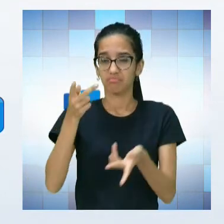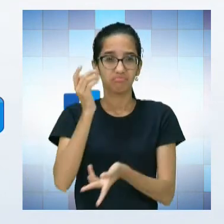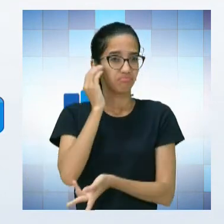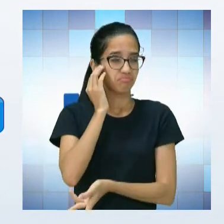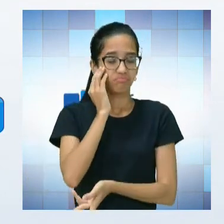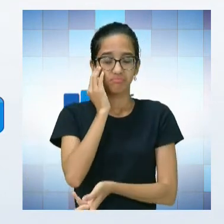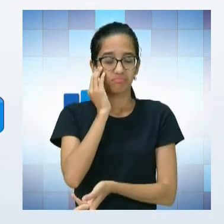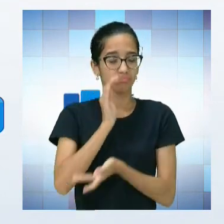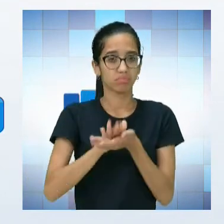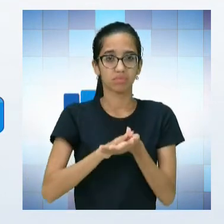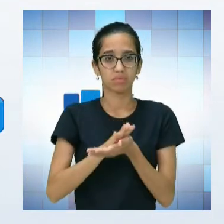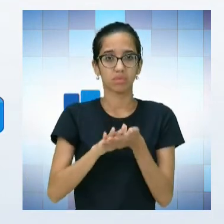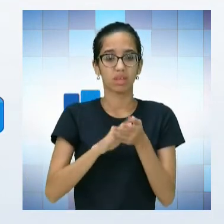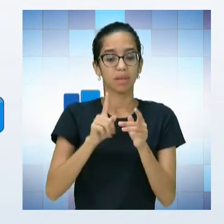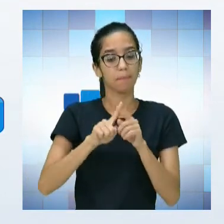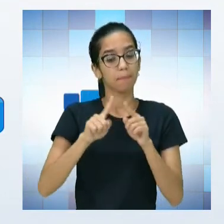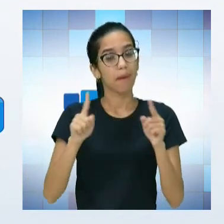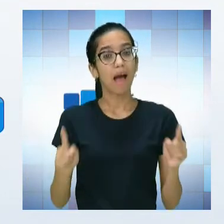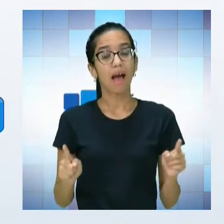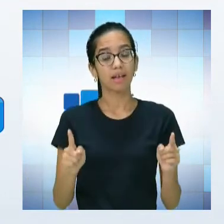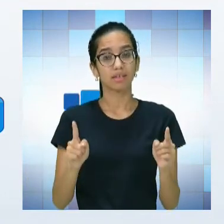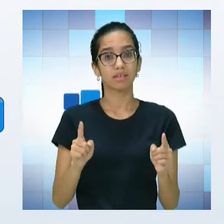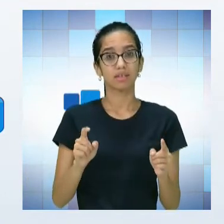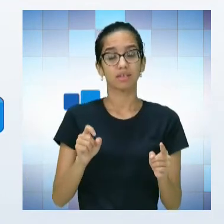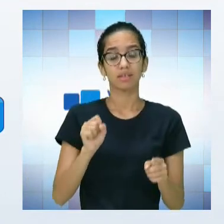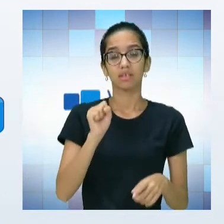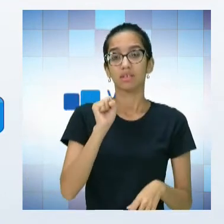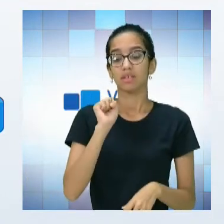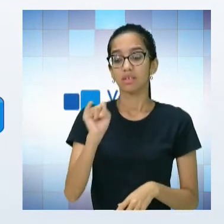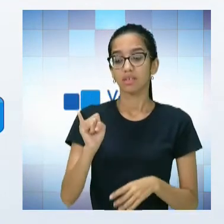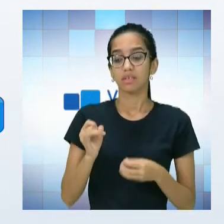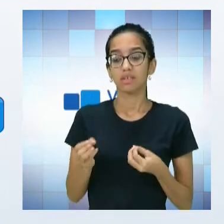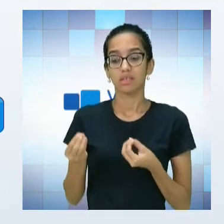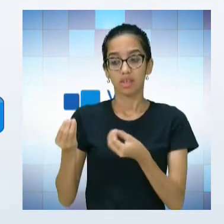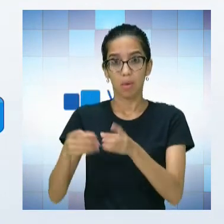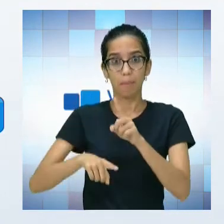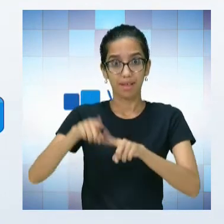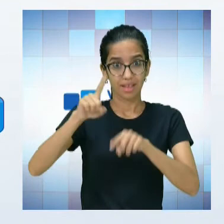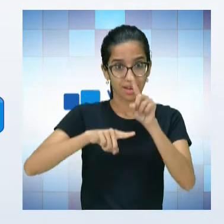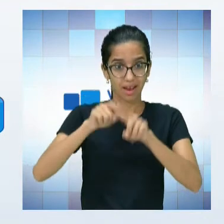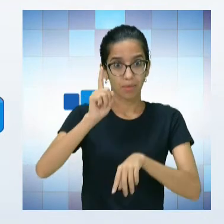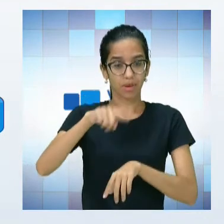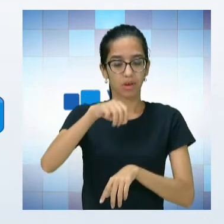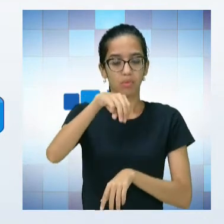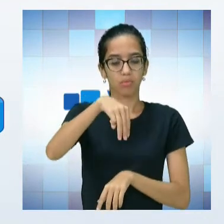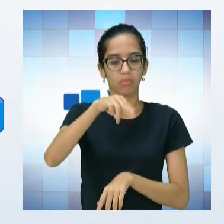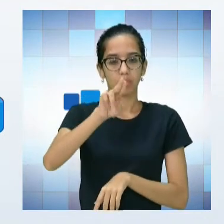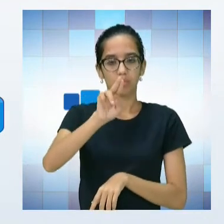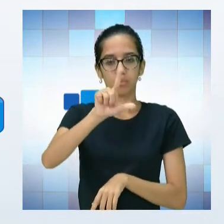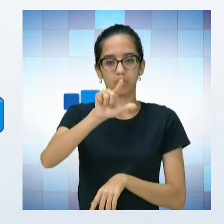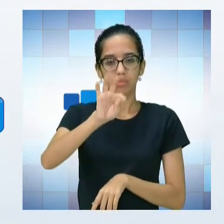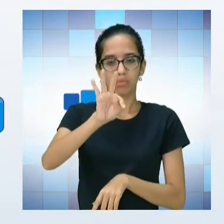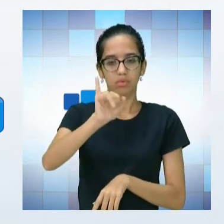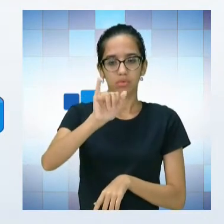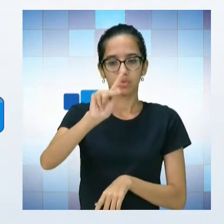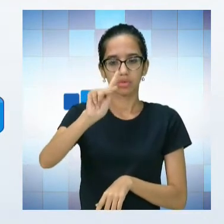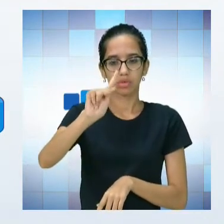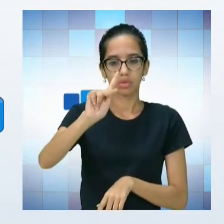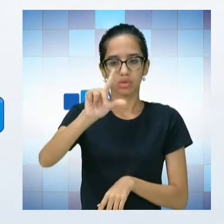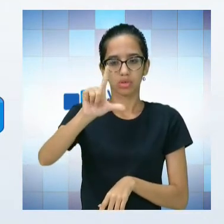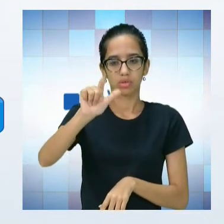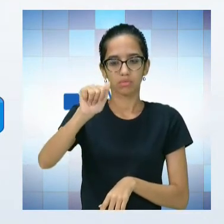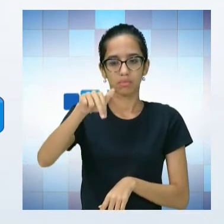Agora, com o recurso que a gente está implantando, que é o multiplano, esse recurso, ele possibilita